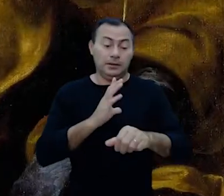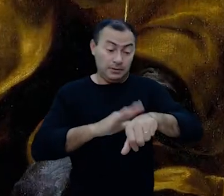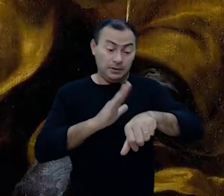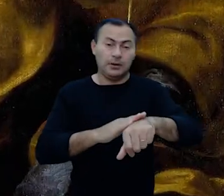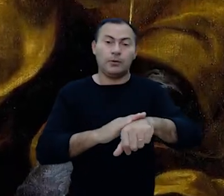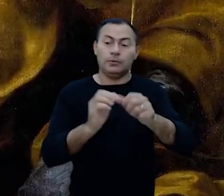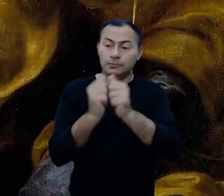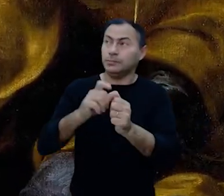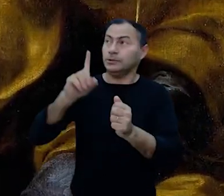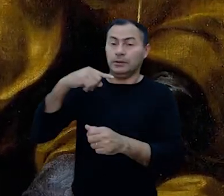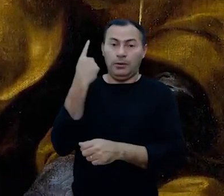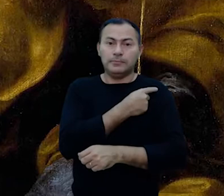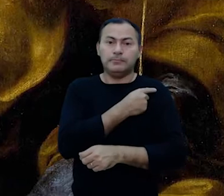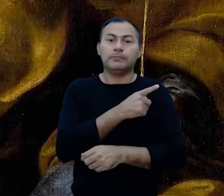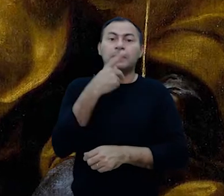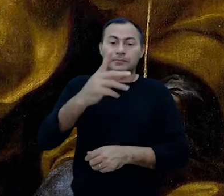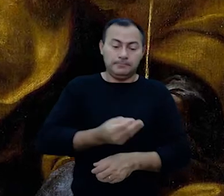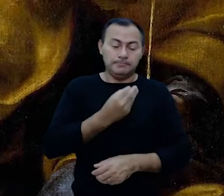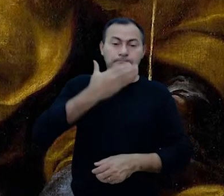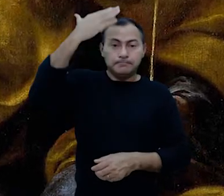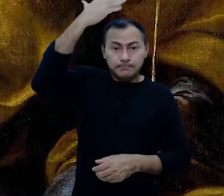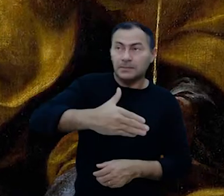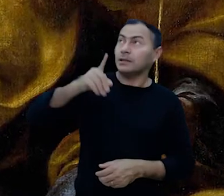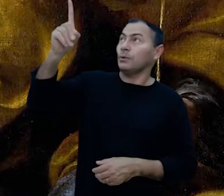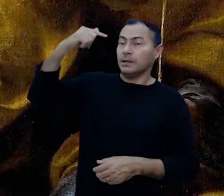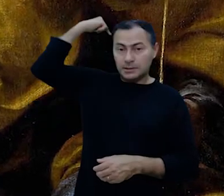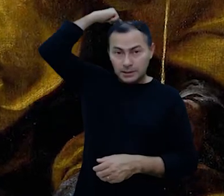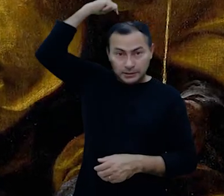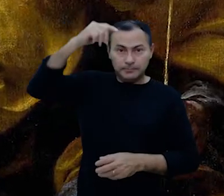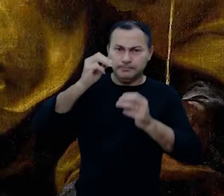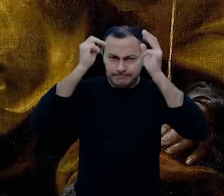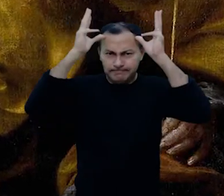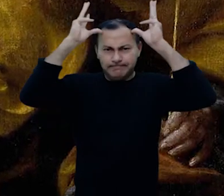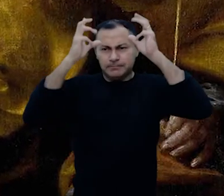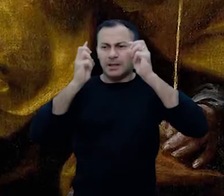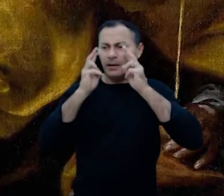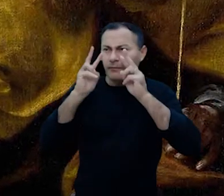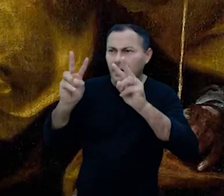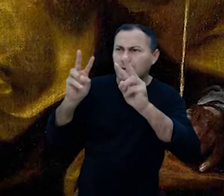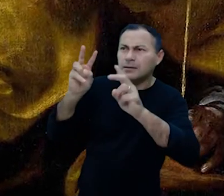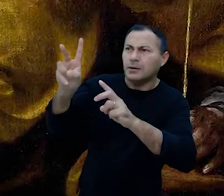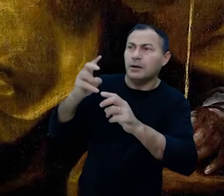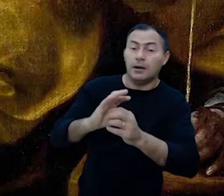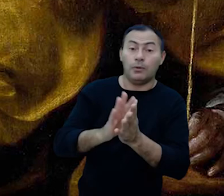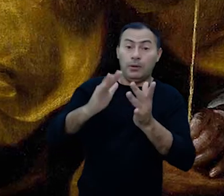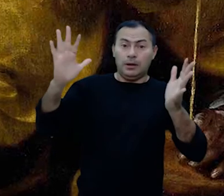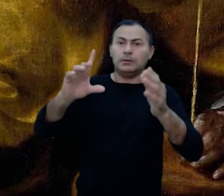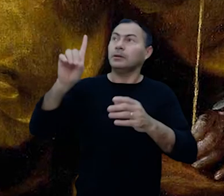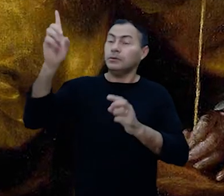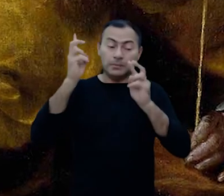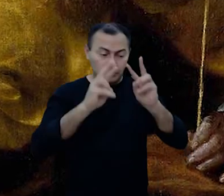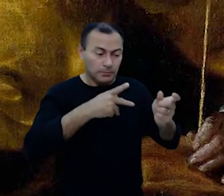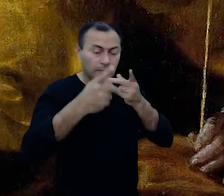de ter gastado muito tempo com ele nós entraremos na sua divina presença Moisés disse que não pôde olhar para ele por causa da sua